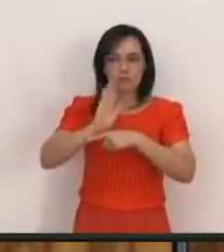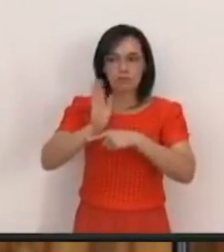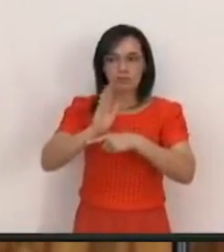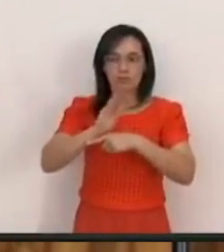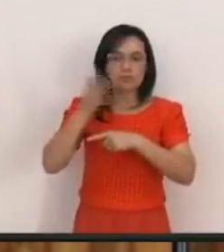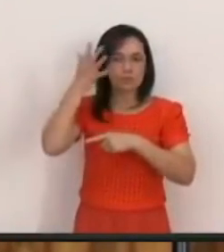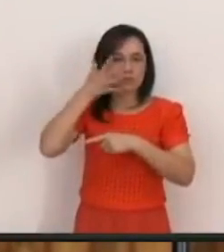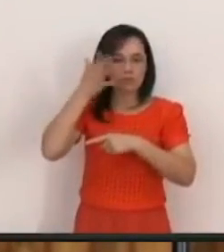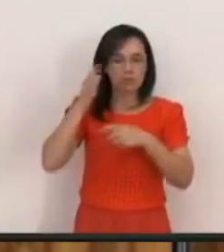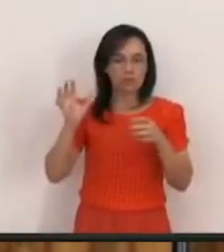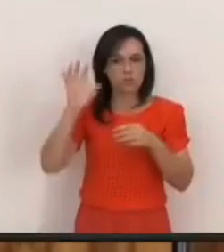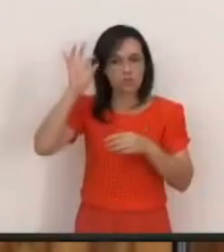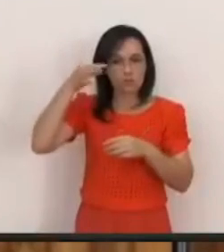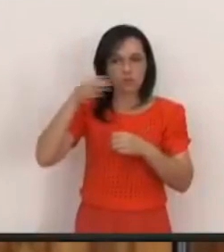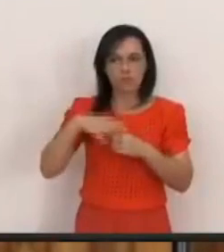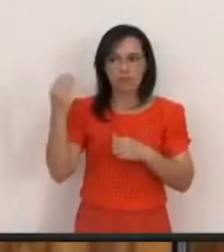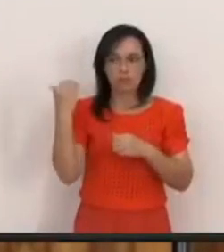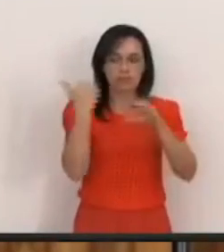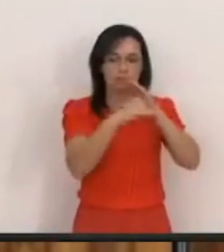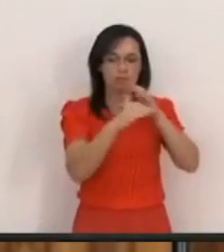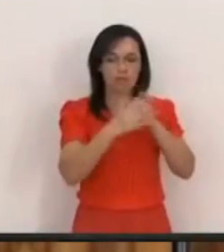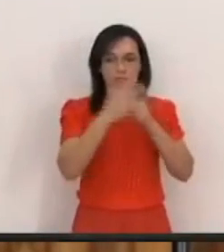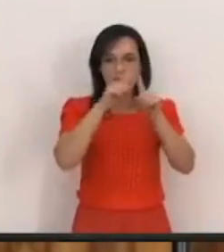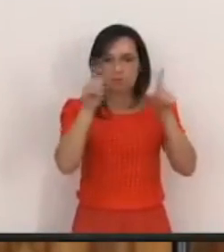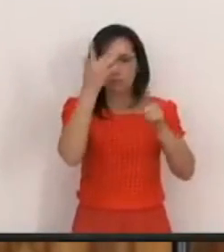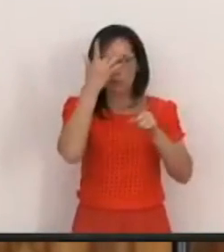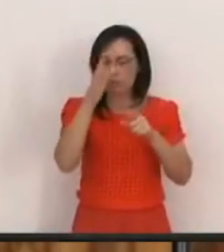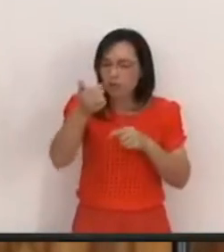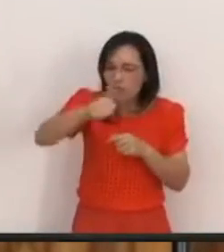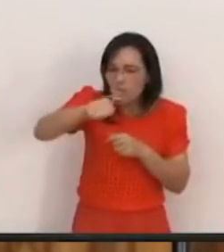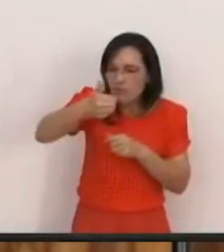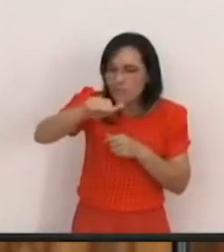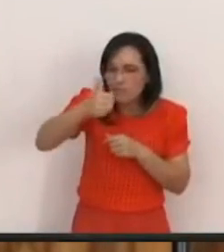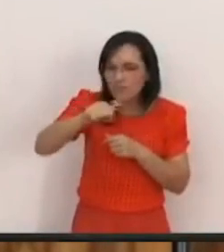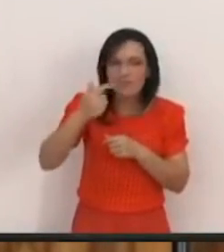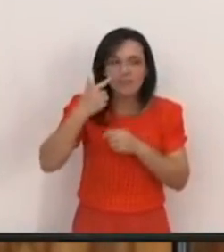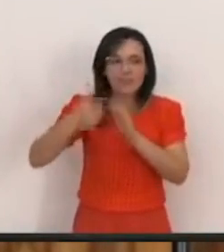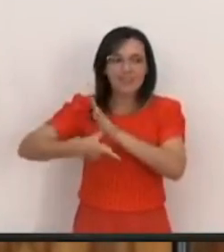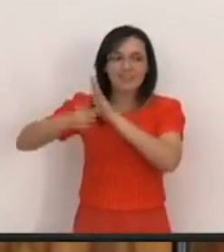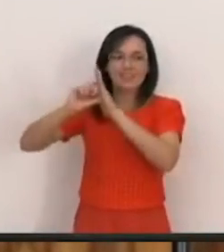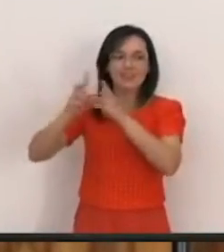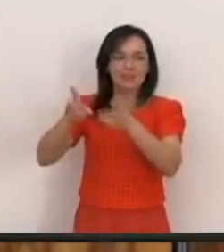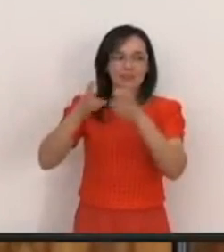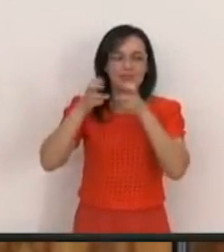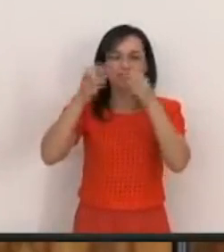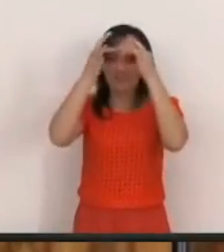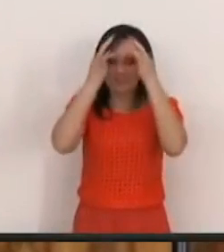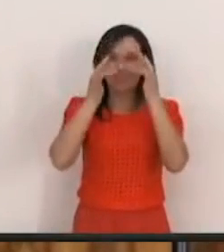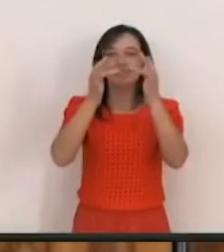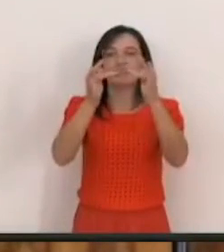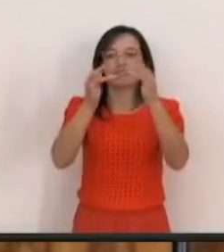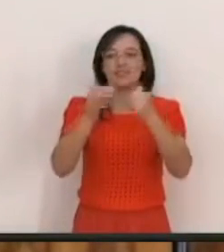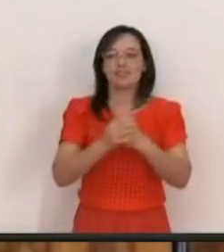de mensagens Curtas Para mim mandar Mas eu não sabia Só que eles já estavam Me analisando Desde ali A gente percebe Nisso a fidelidade